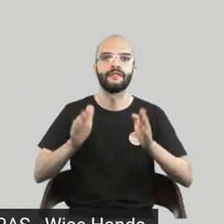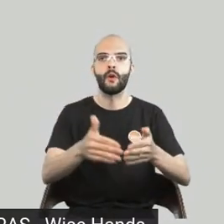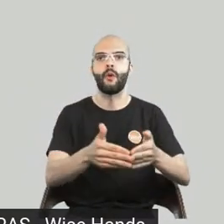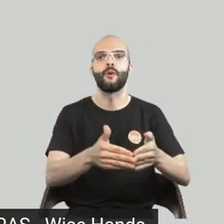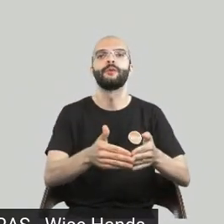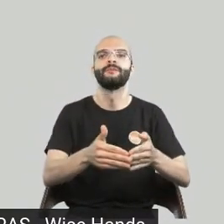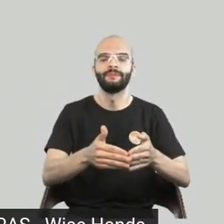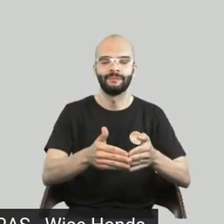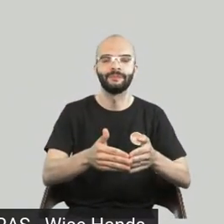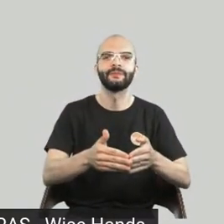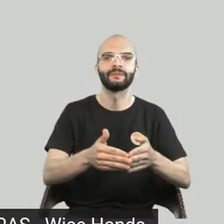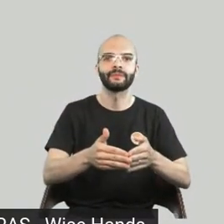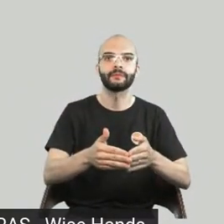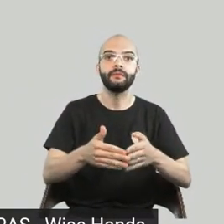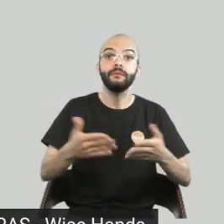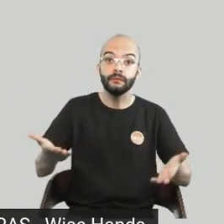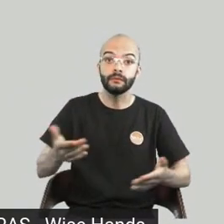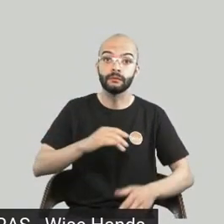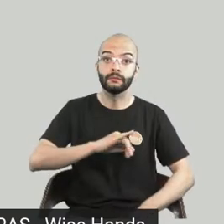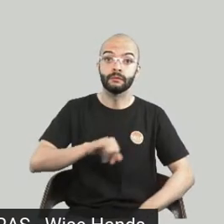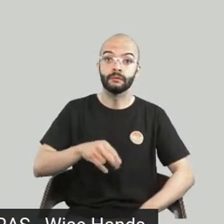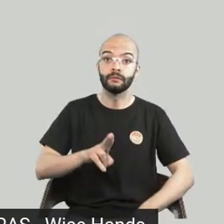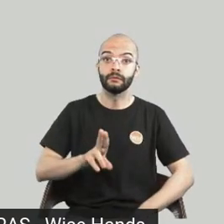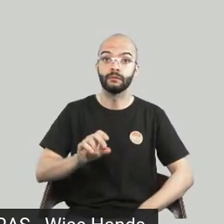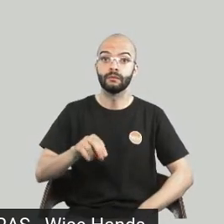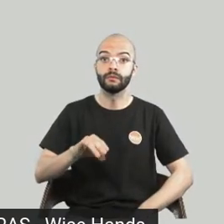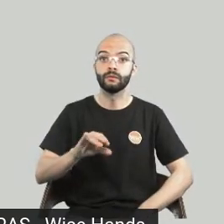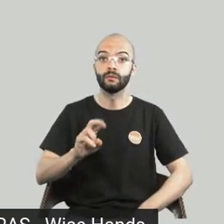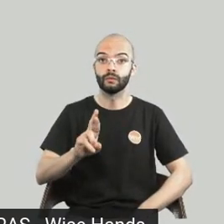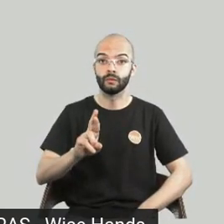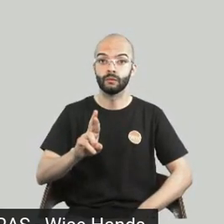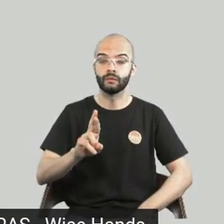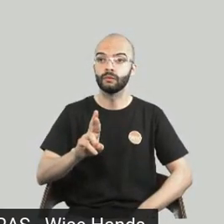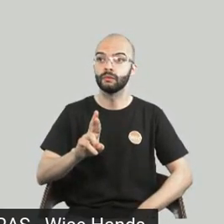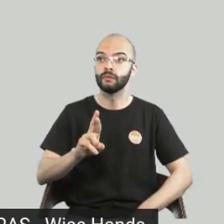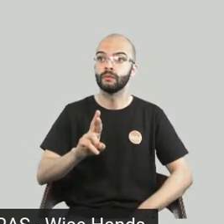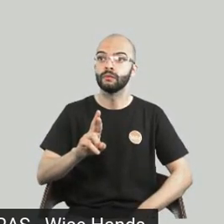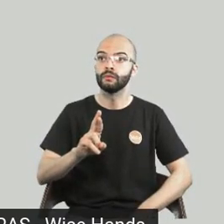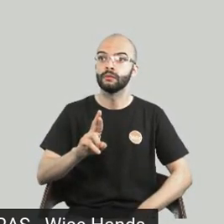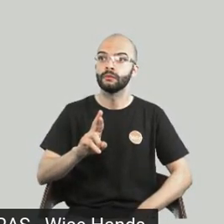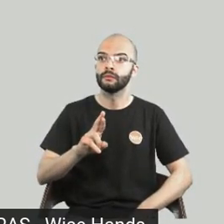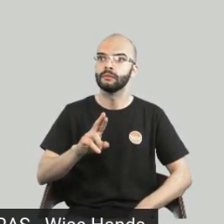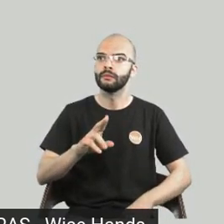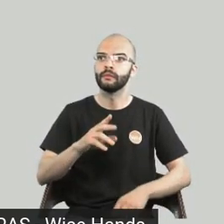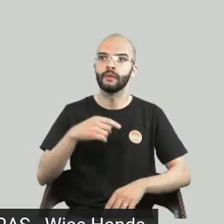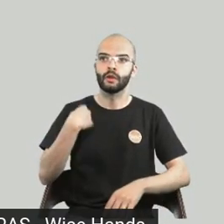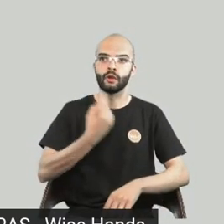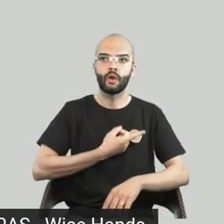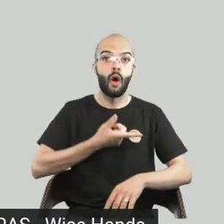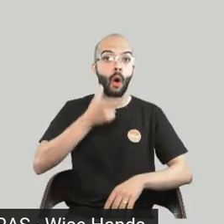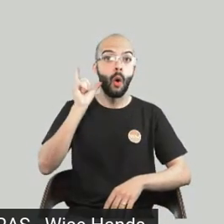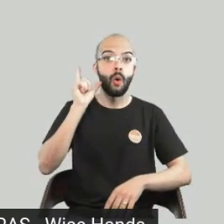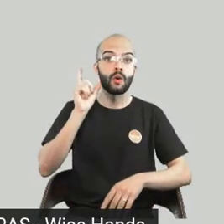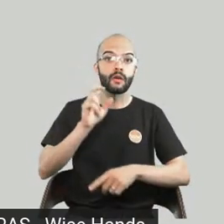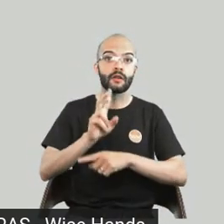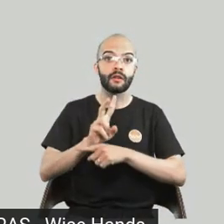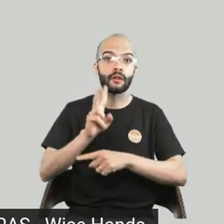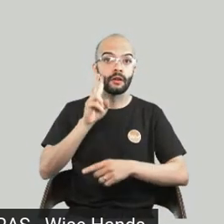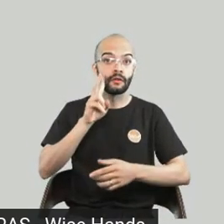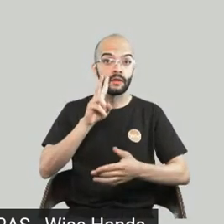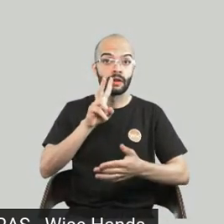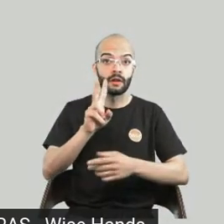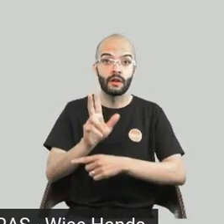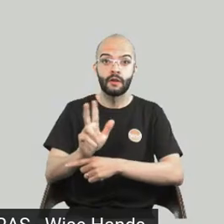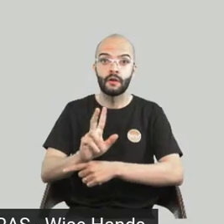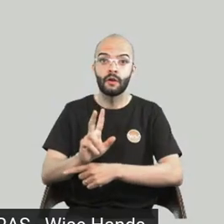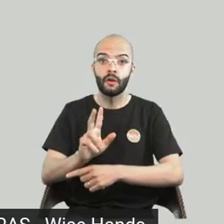Júnior, a gente assistiu ontem a um vídeo, vocês não vão passar? Vão passar depois? Acho que era super legal aquele vídeo curtinho. Legal? Já tem